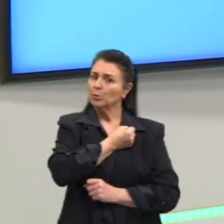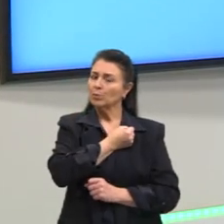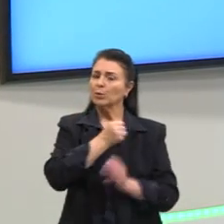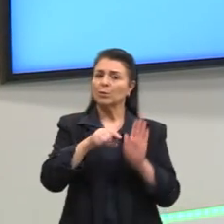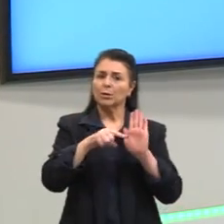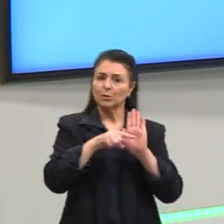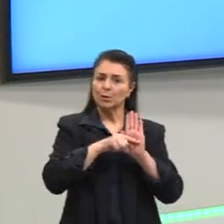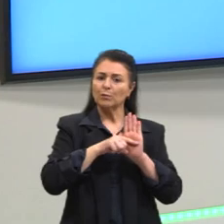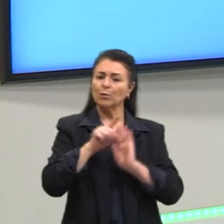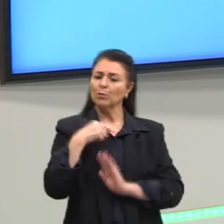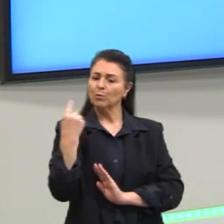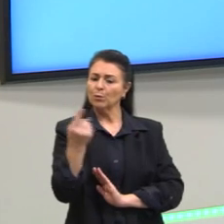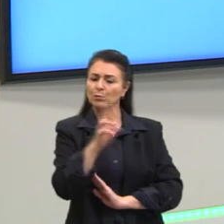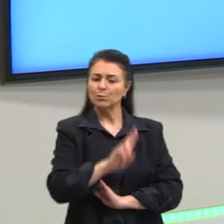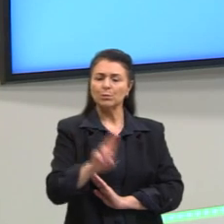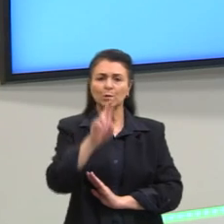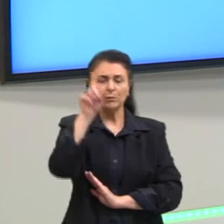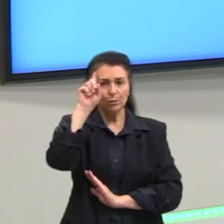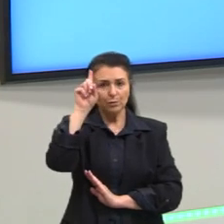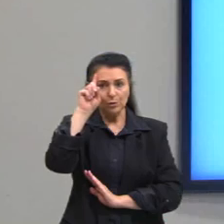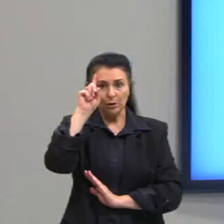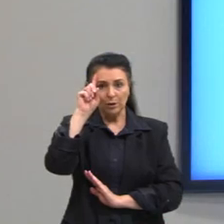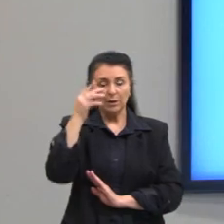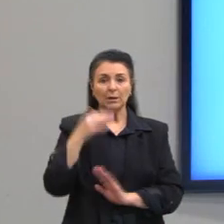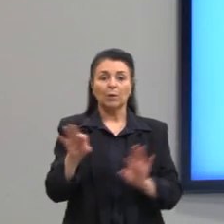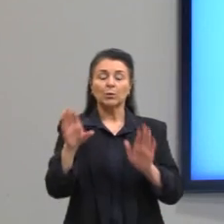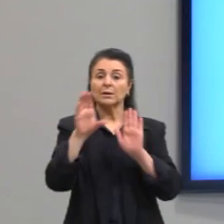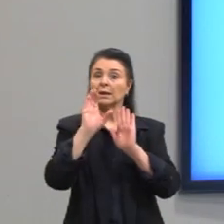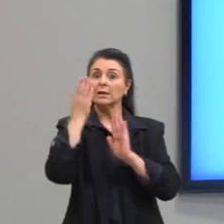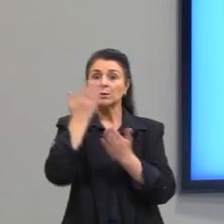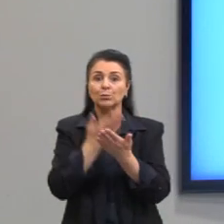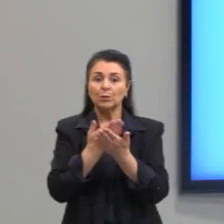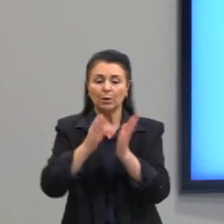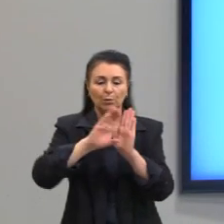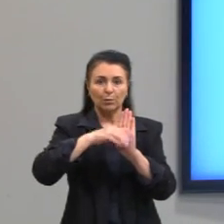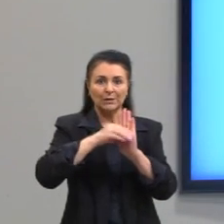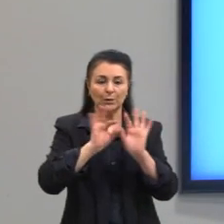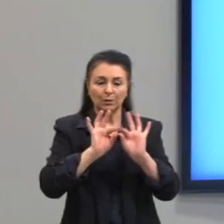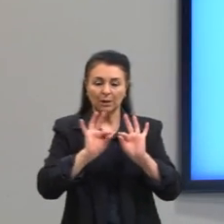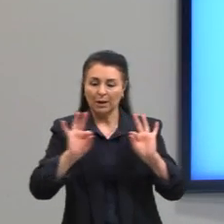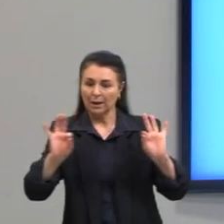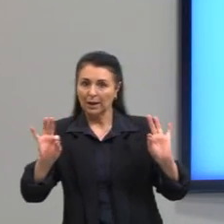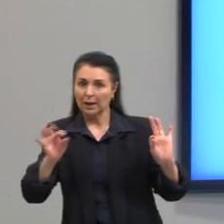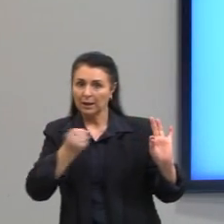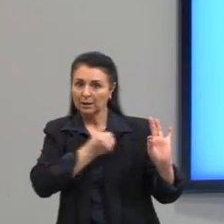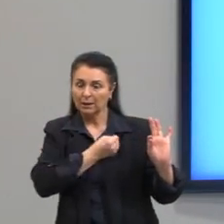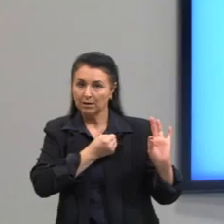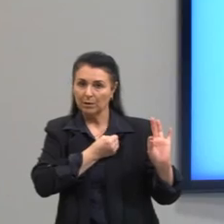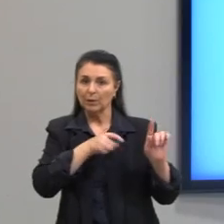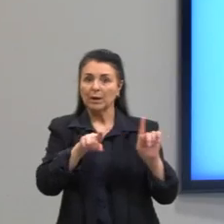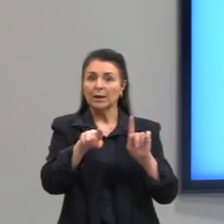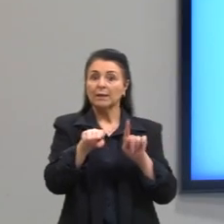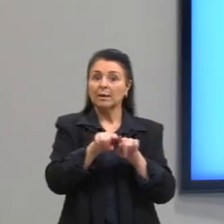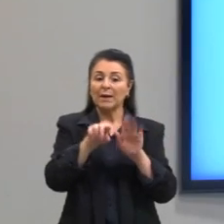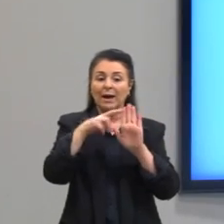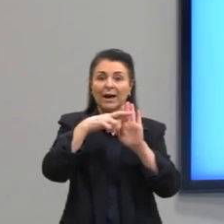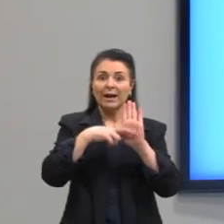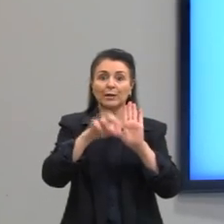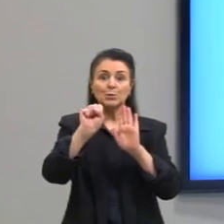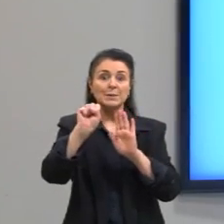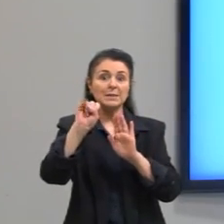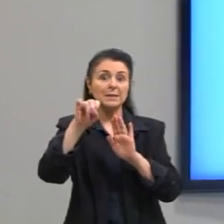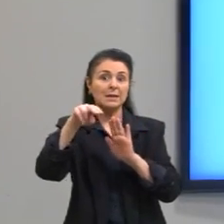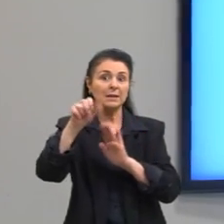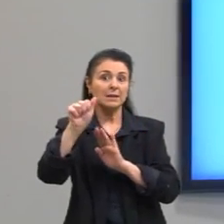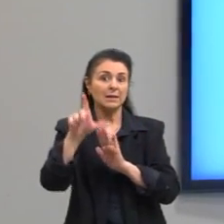e que estudando conceitos associados à reta numérica, estudando regras de sinais, e principalmente reconhecendo os números negativos